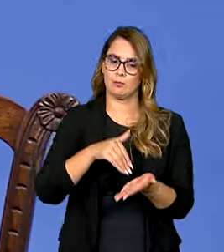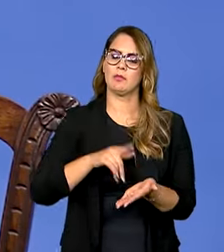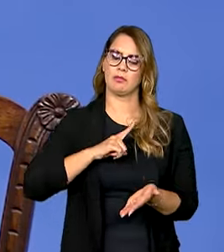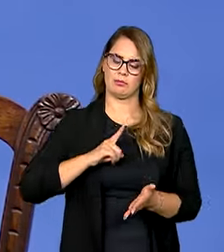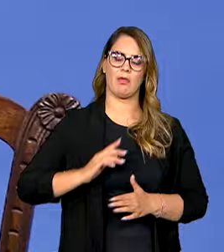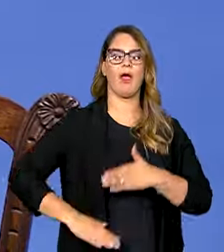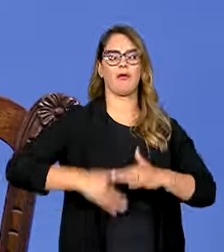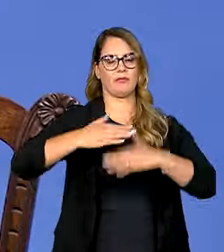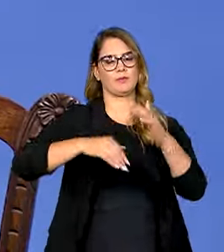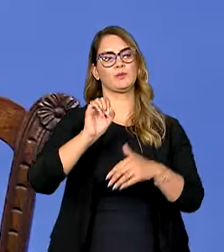avanços nesse processo de negociação.